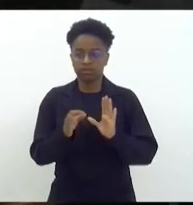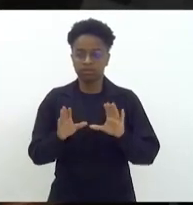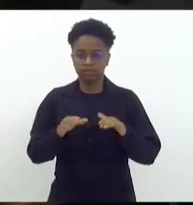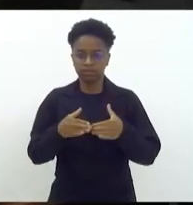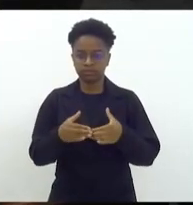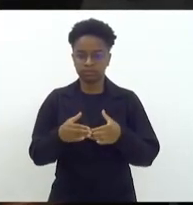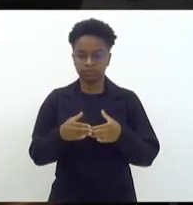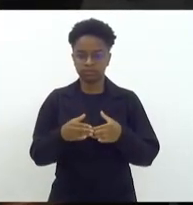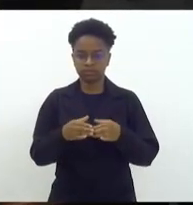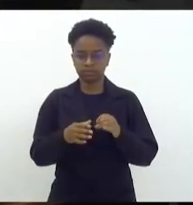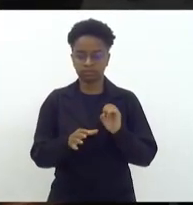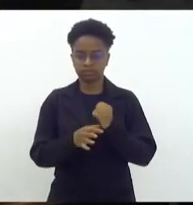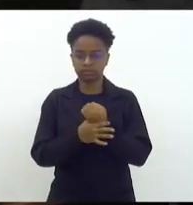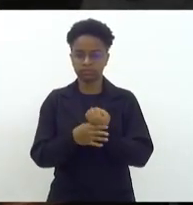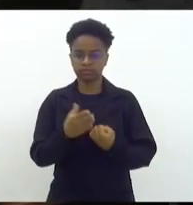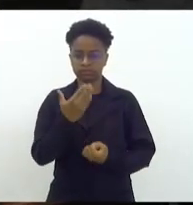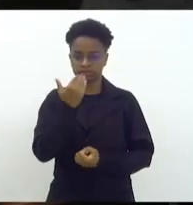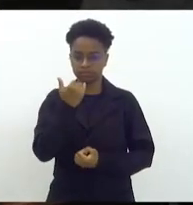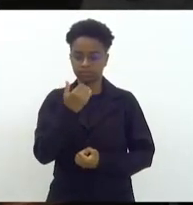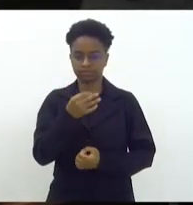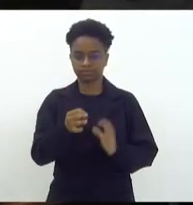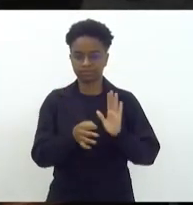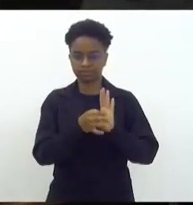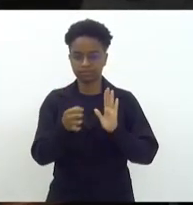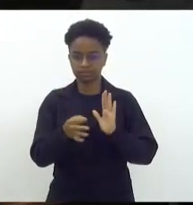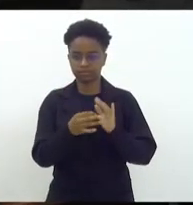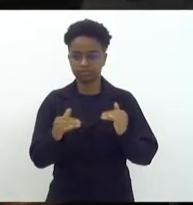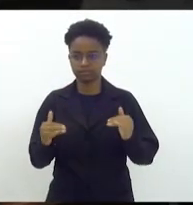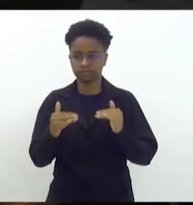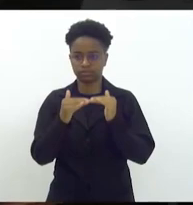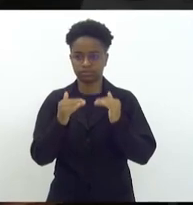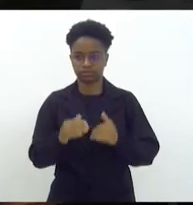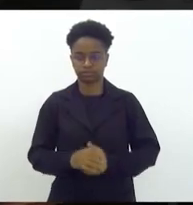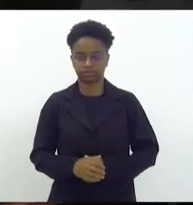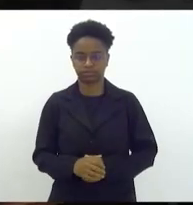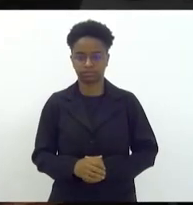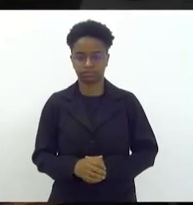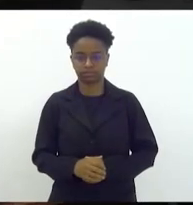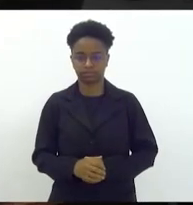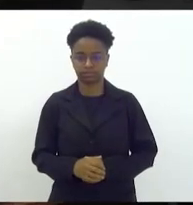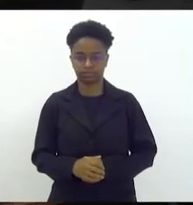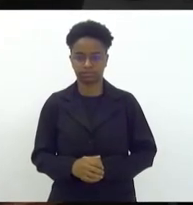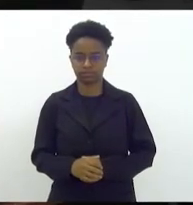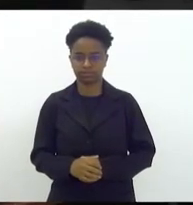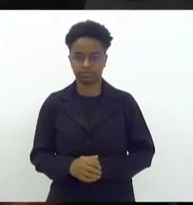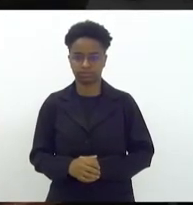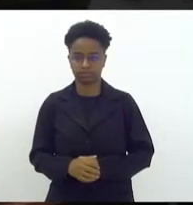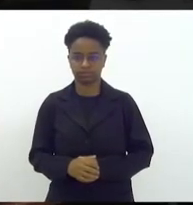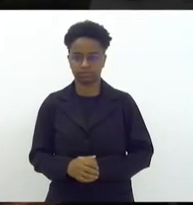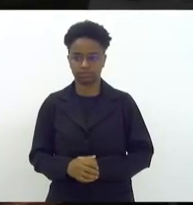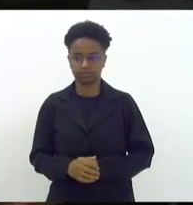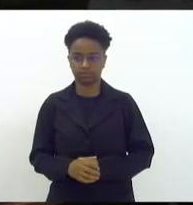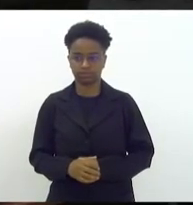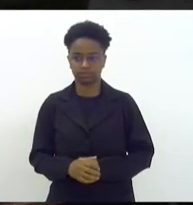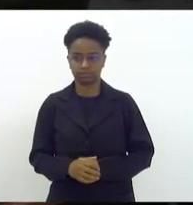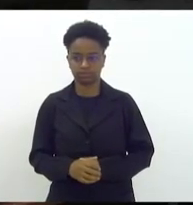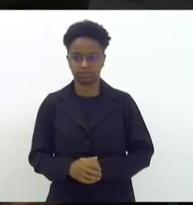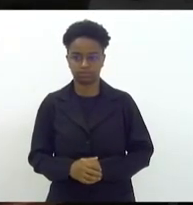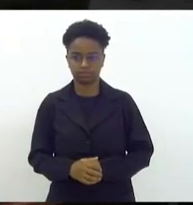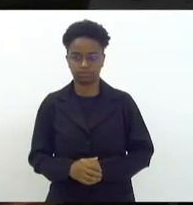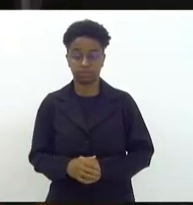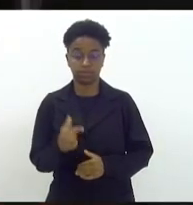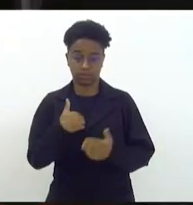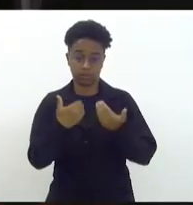Segurança Alimentar. Parecer favorável, Tia Ju. Com os pareceres emitidos. Com os pareceres emitidos. Com